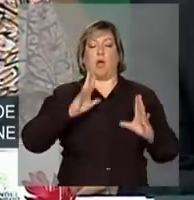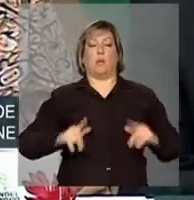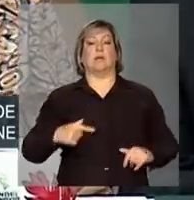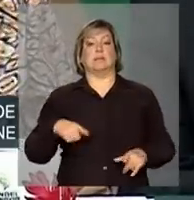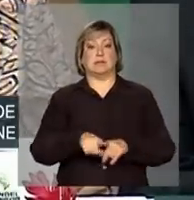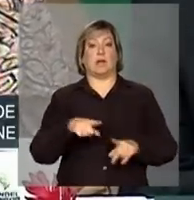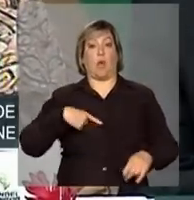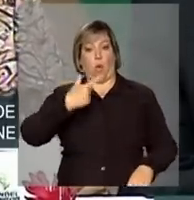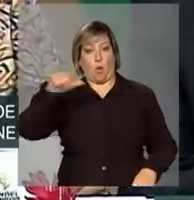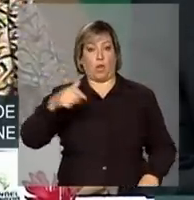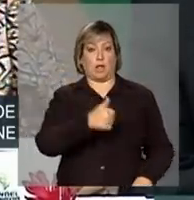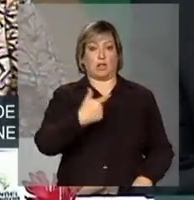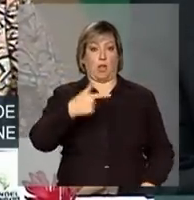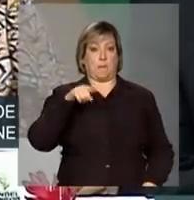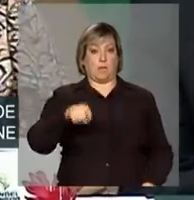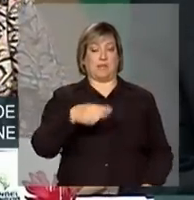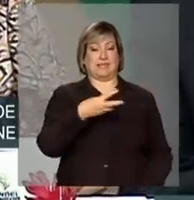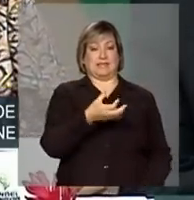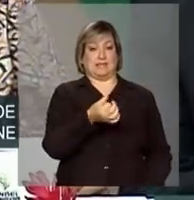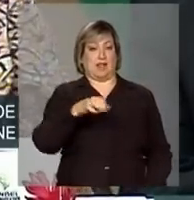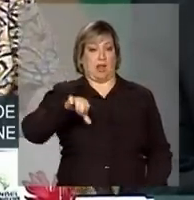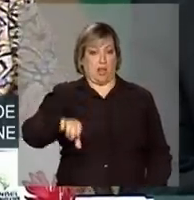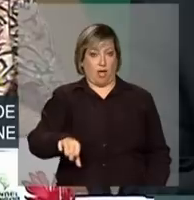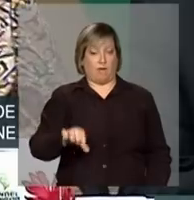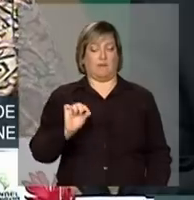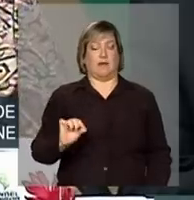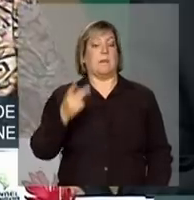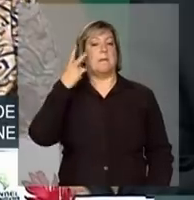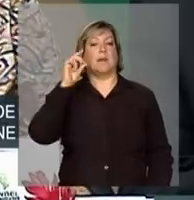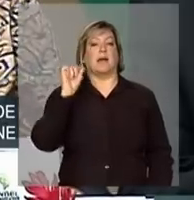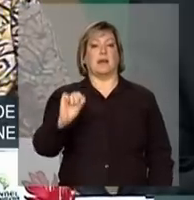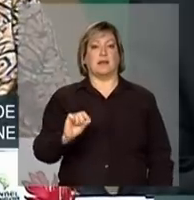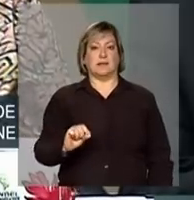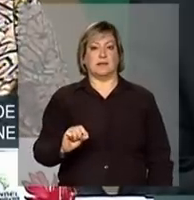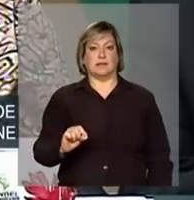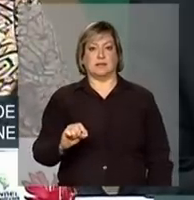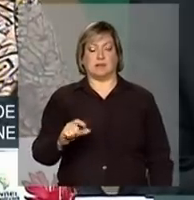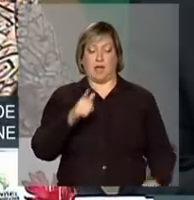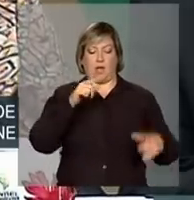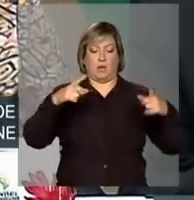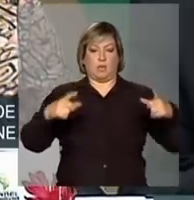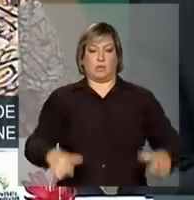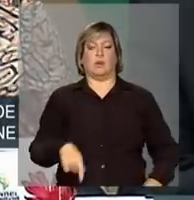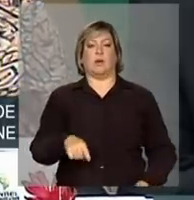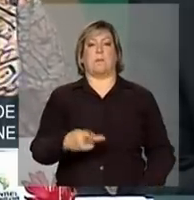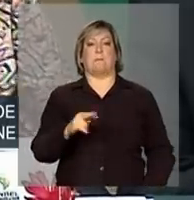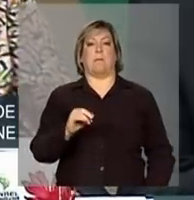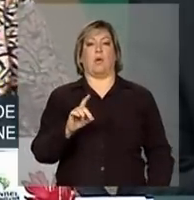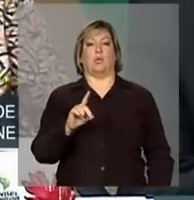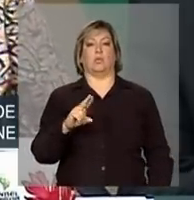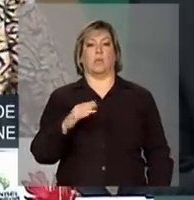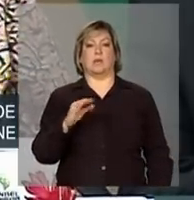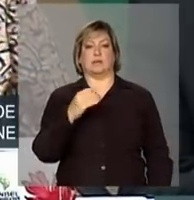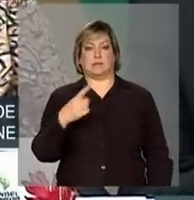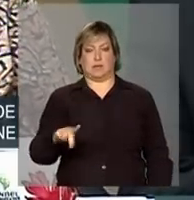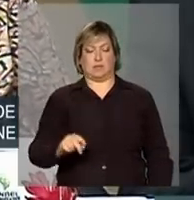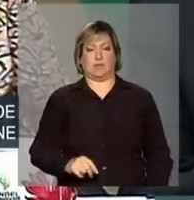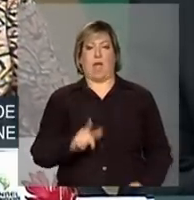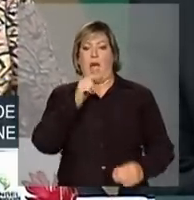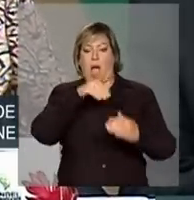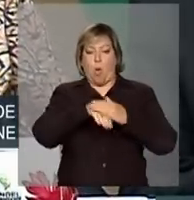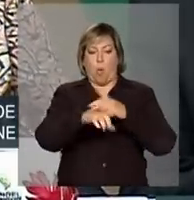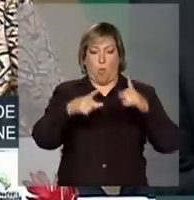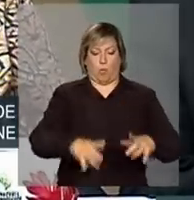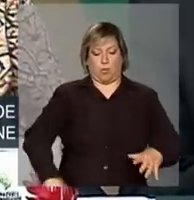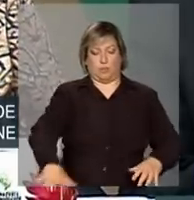.369 para cisternas de produção. O nosso